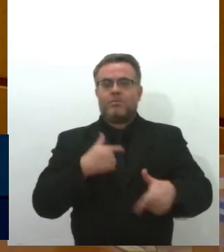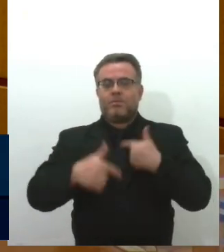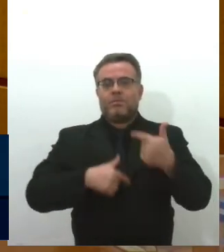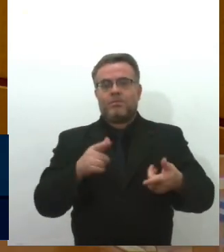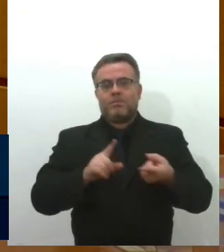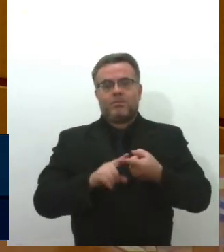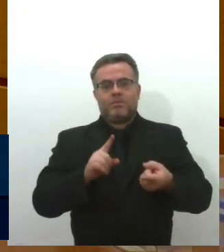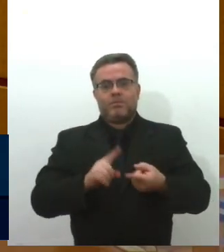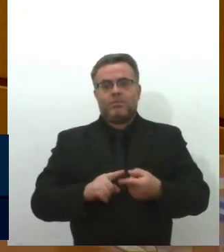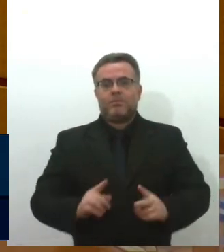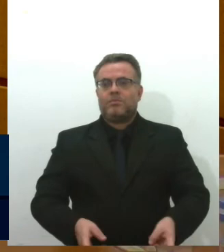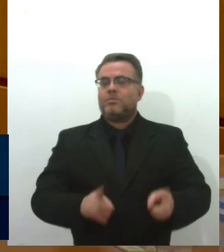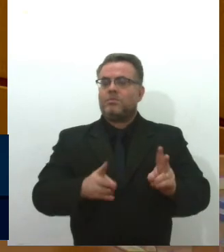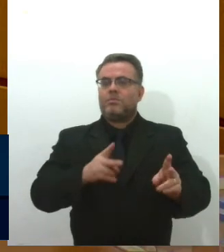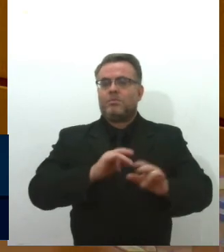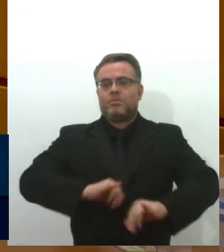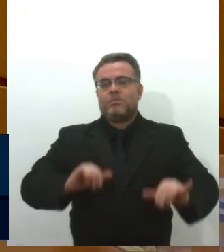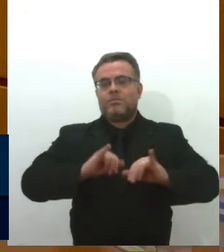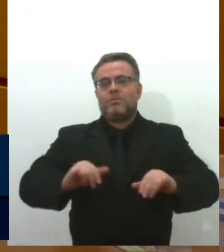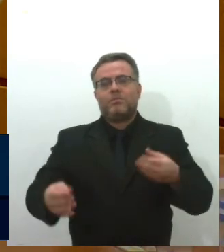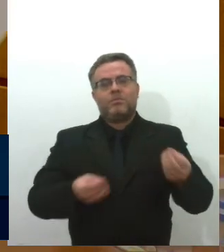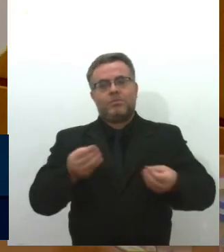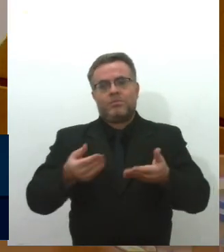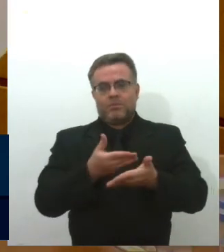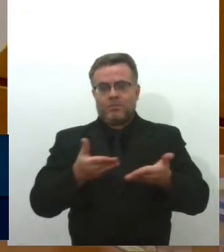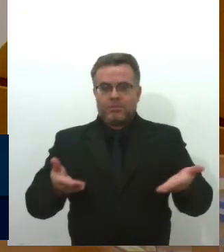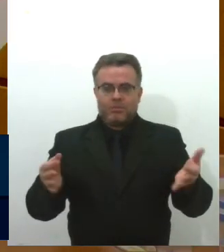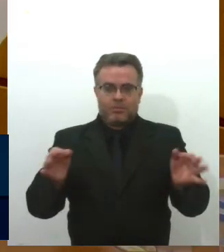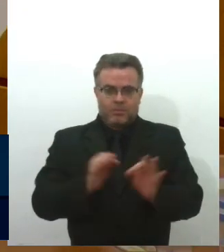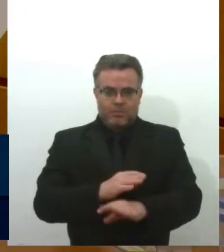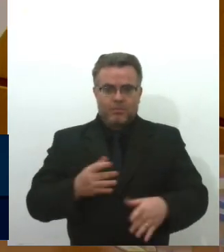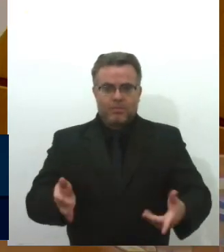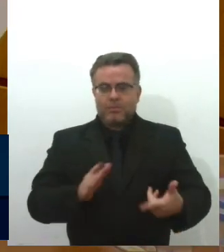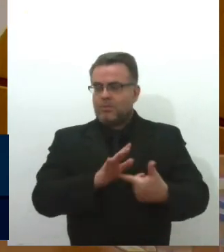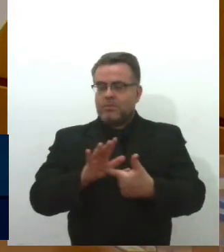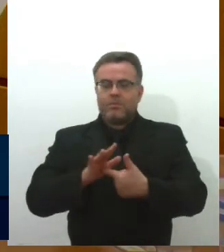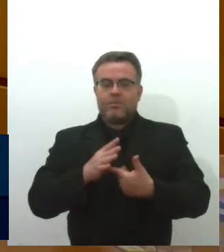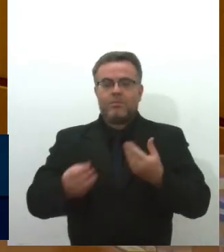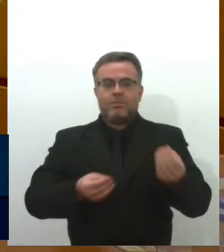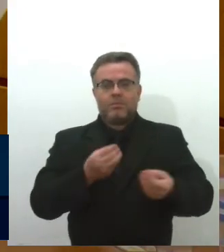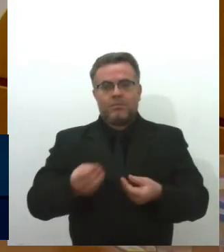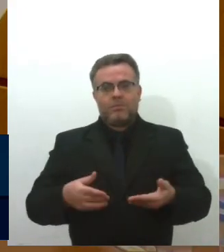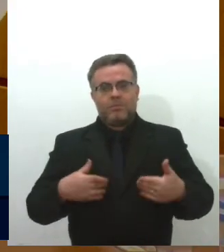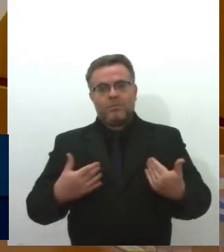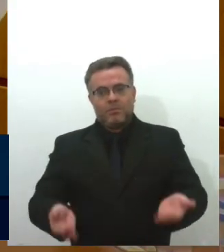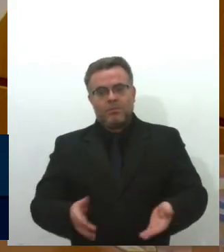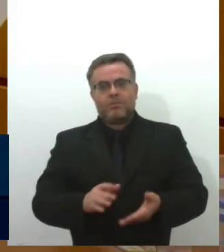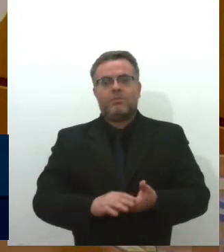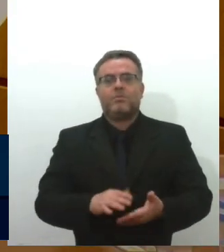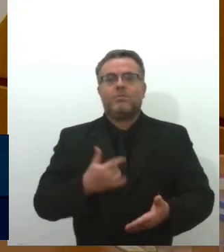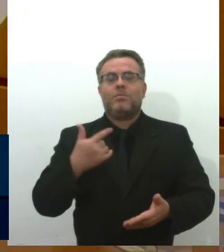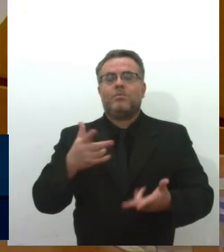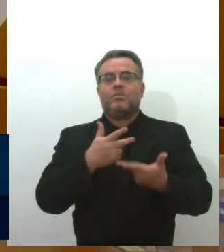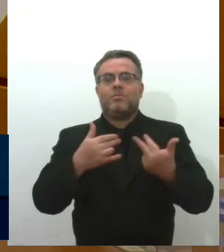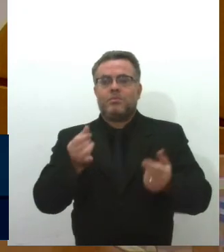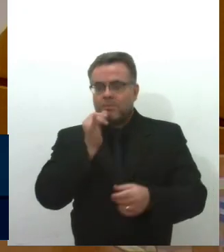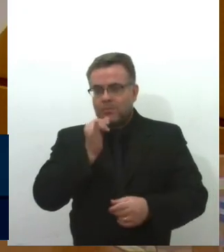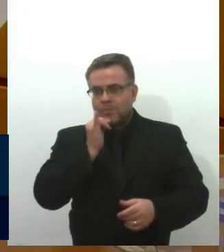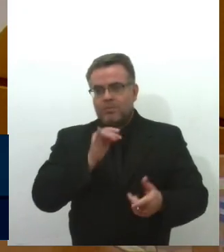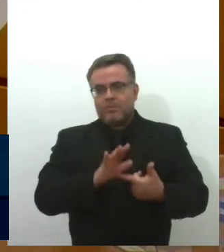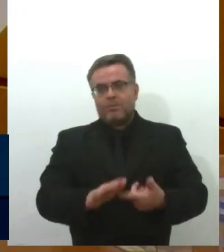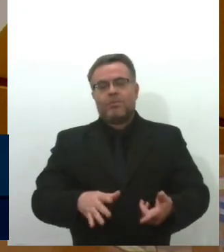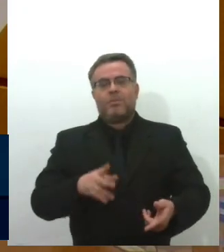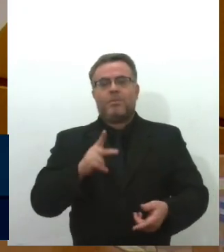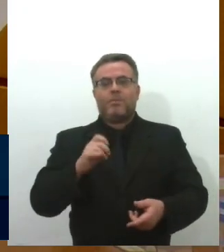aí eu vou continuar pontuando aqui para vocês. Eu vou pegar um exemplo que chegou até mim. Outro exemplo, falei de Porta Folha,